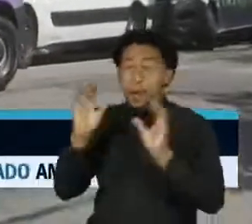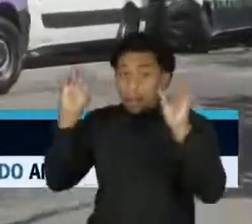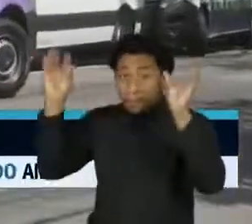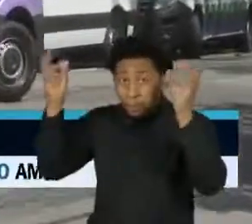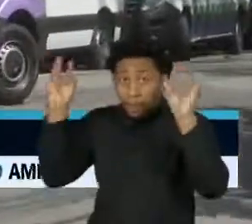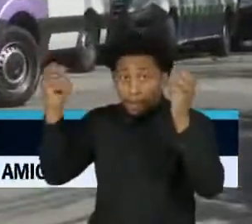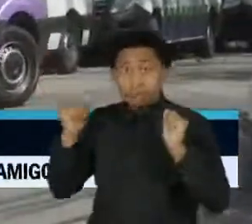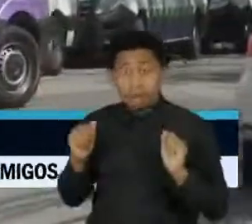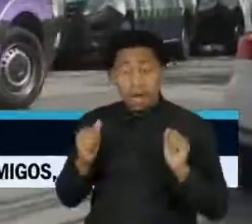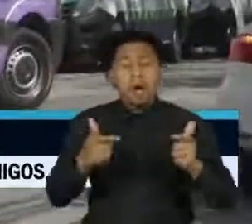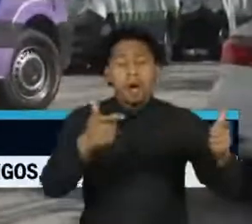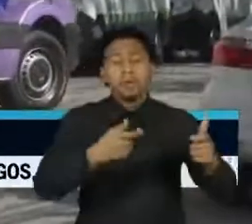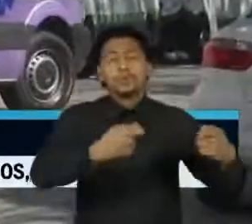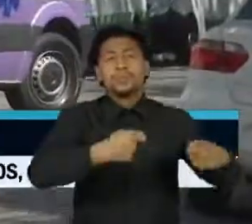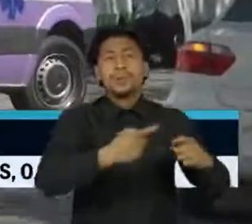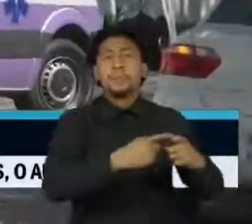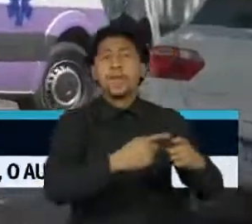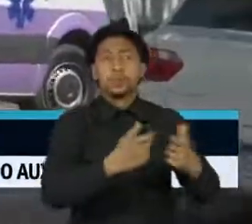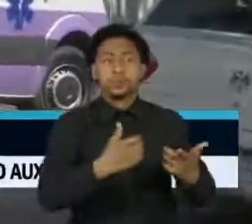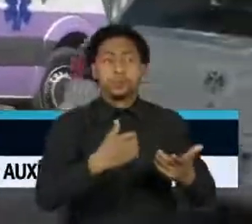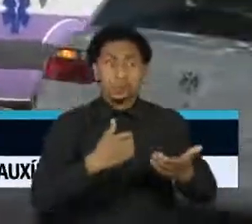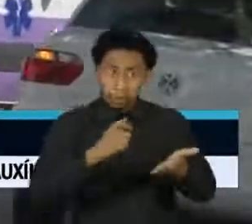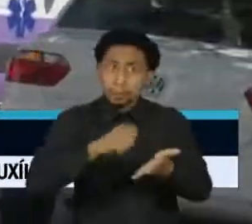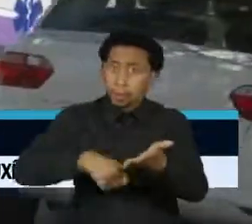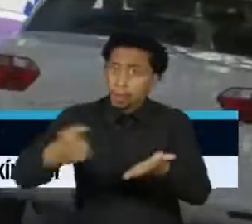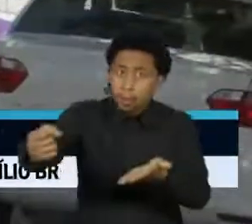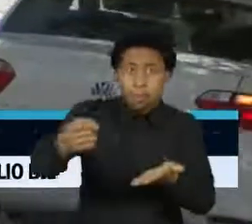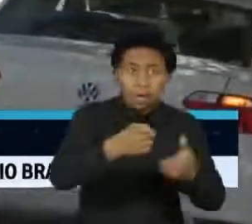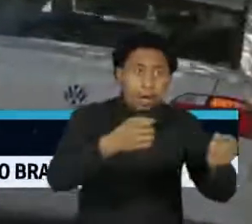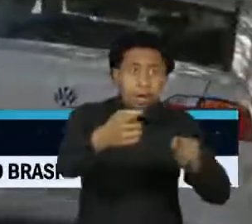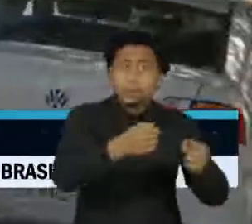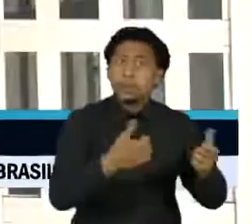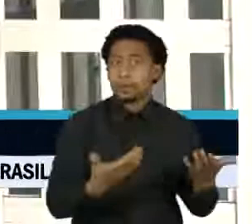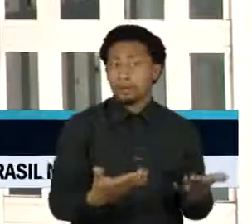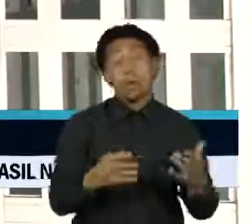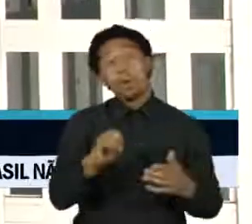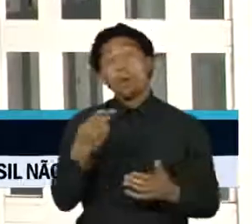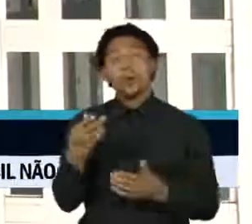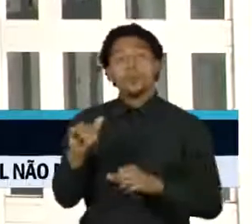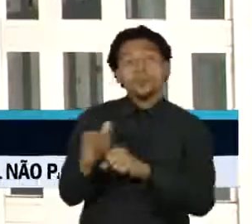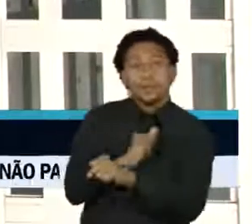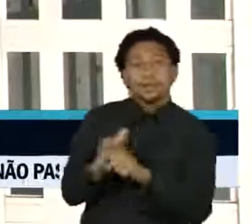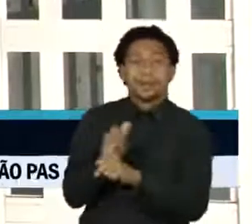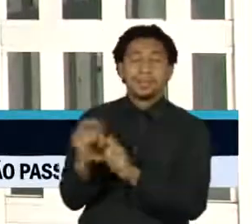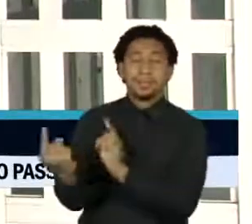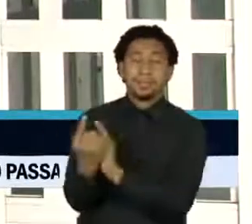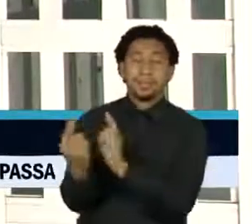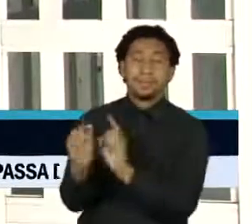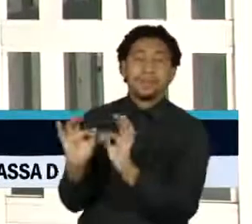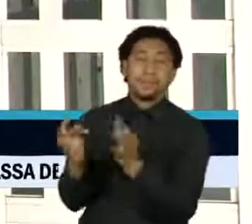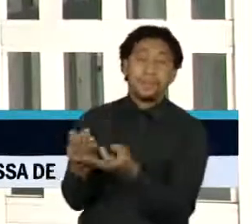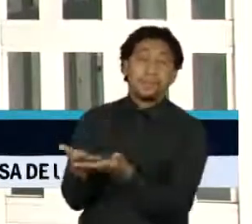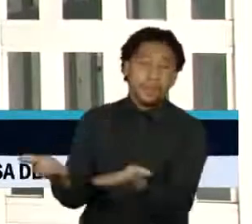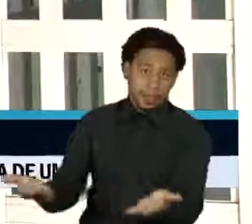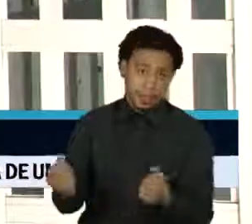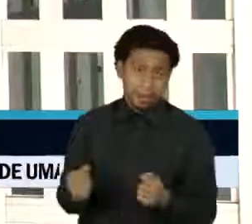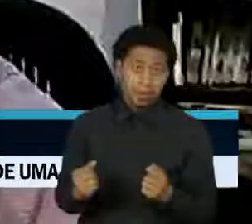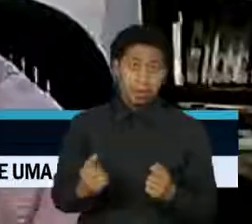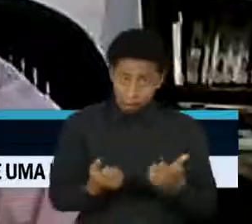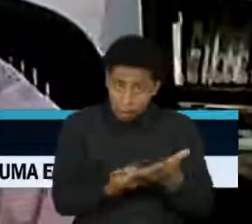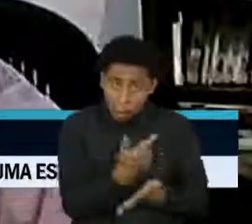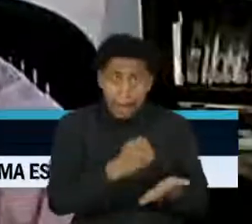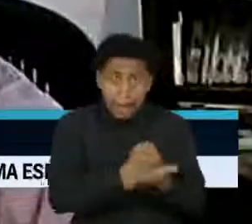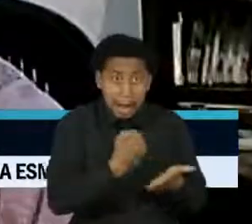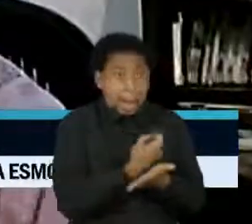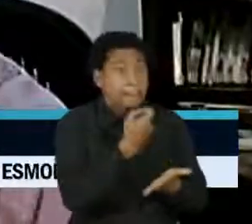para fazer atitudes lá do Estratégia da Saúde da Família. Vão comprar remédio onde o que eu preciso é